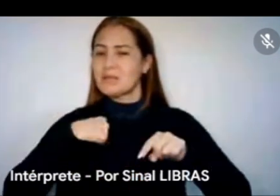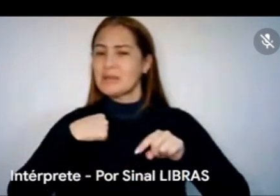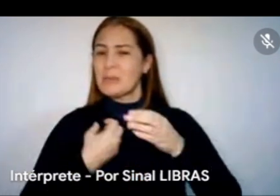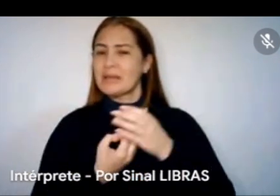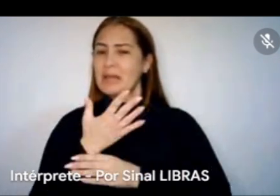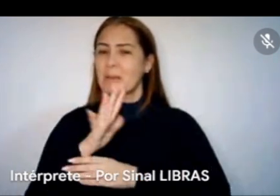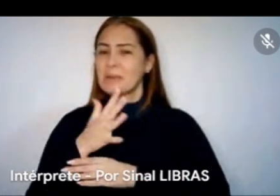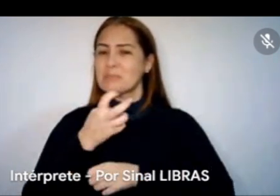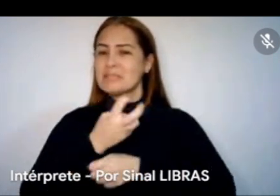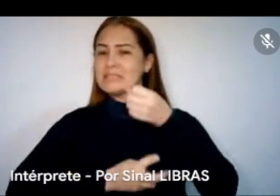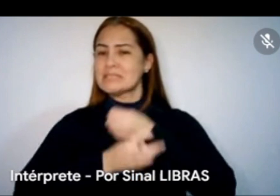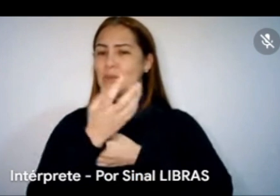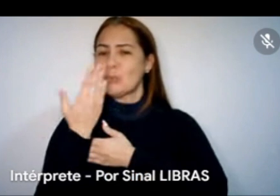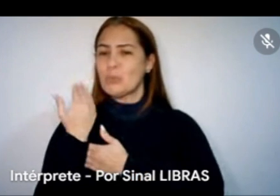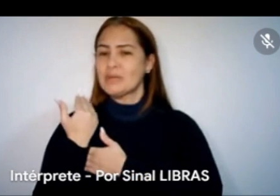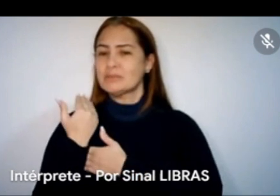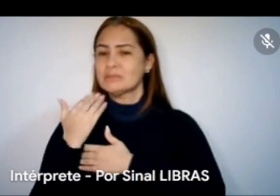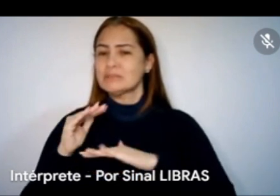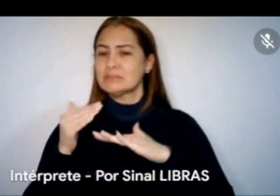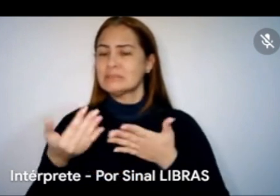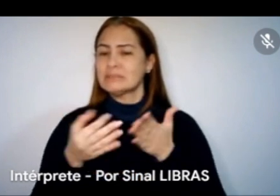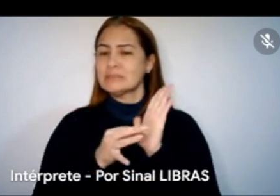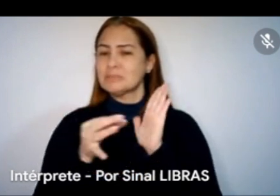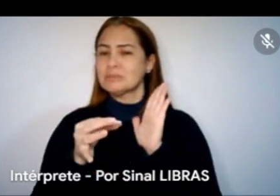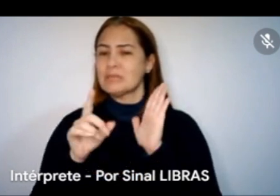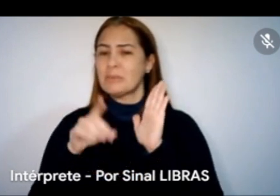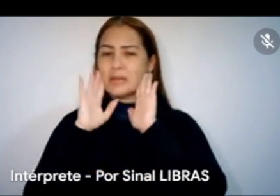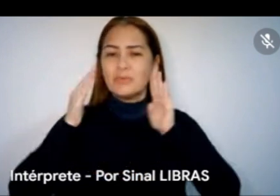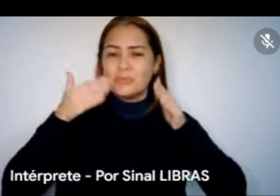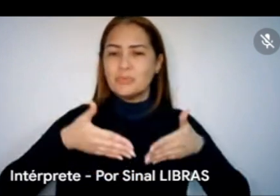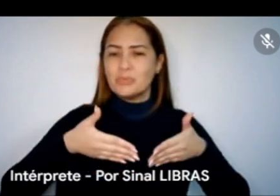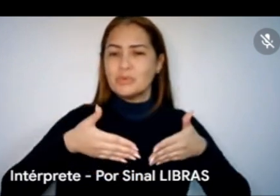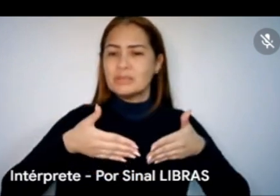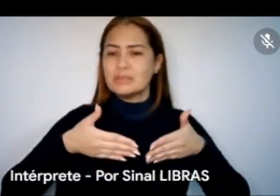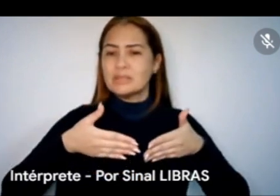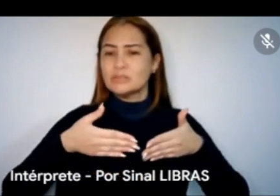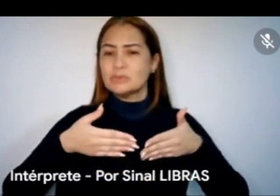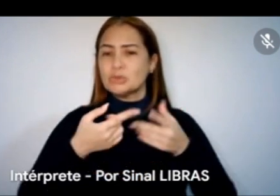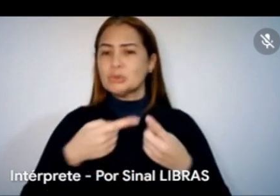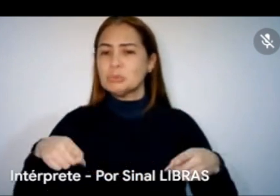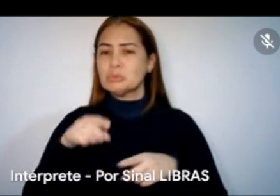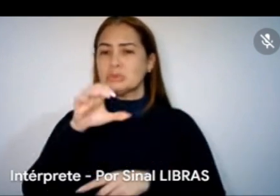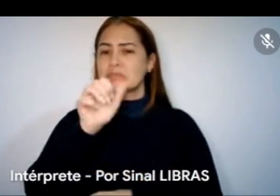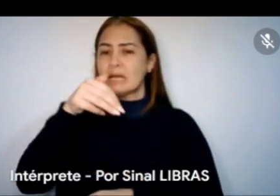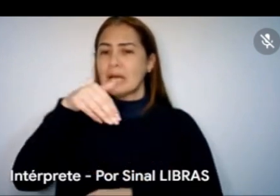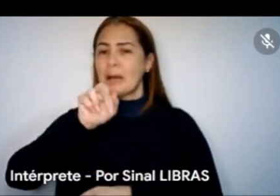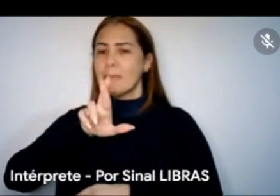sugestão era que tivesse algo voltado para música de câmara instrumental. mestrumental.